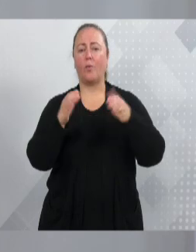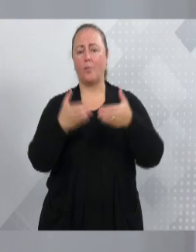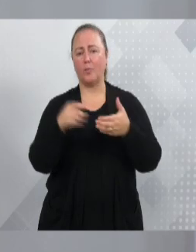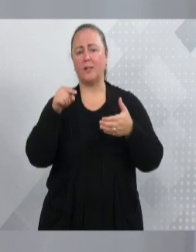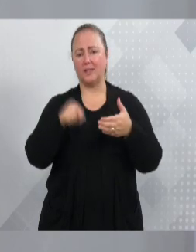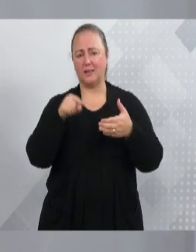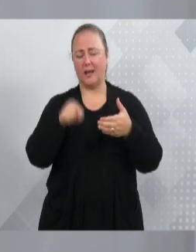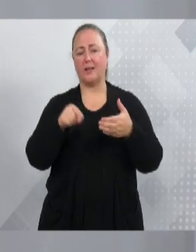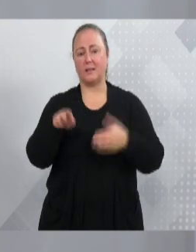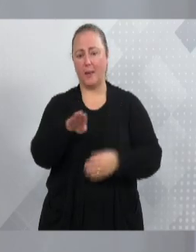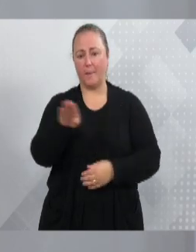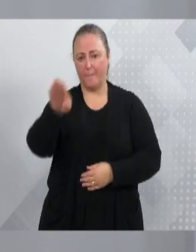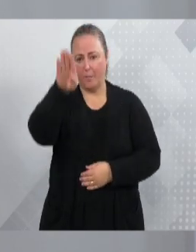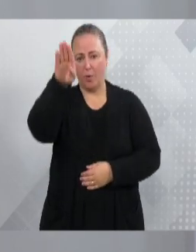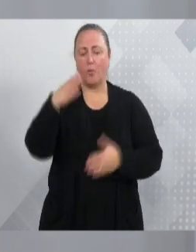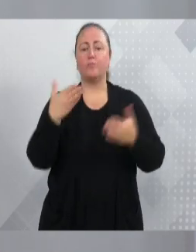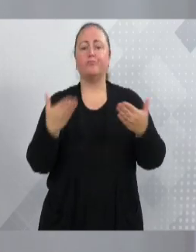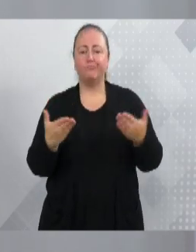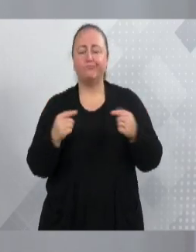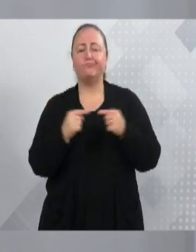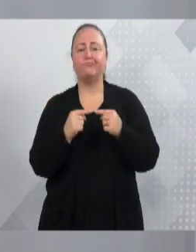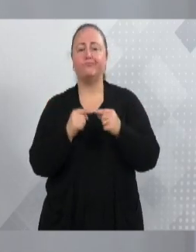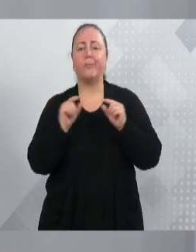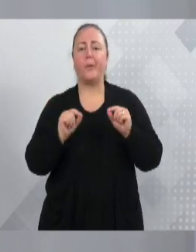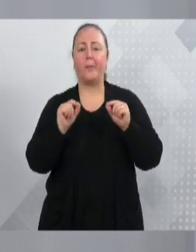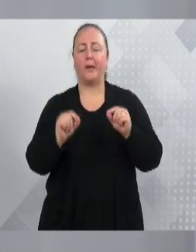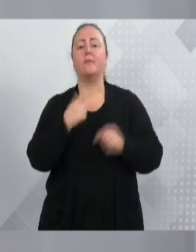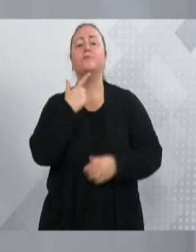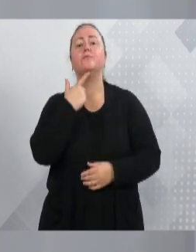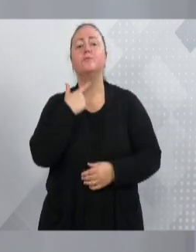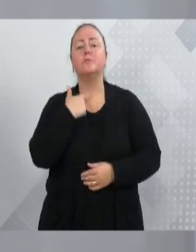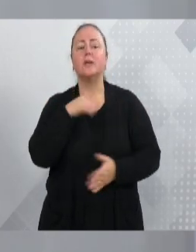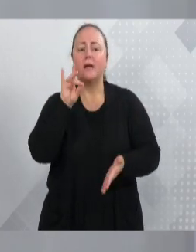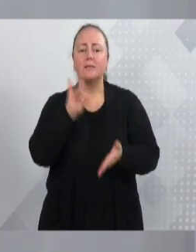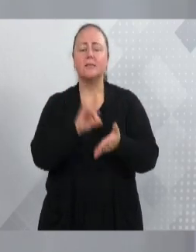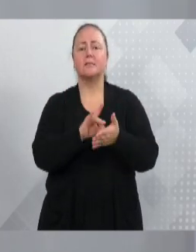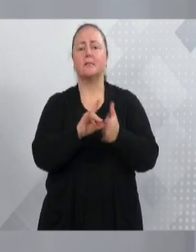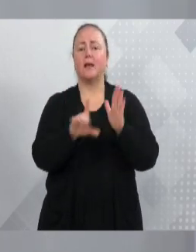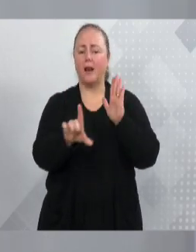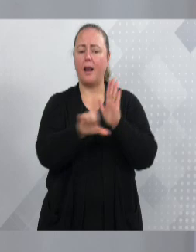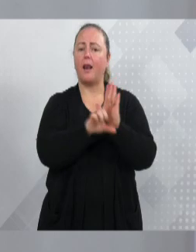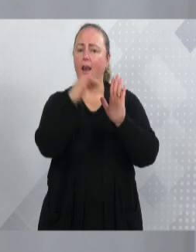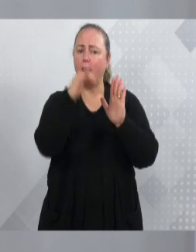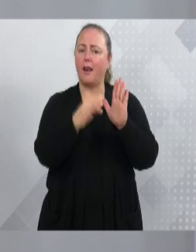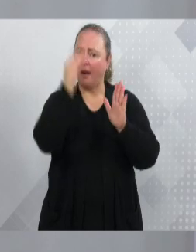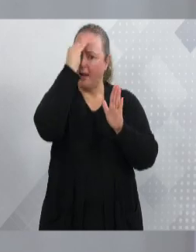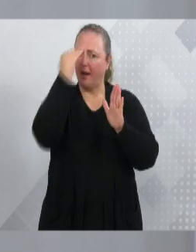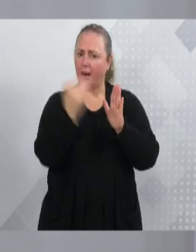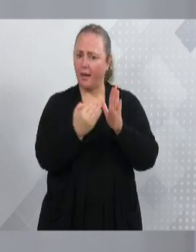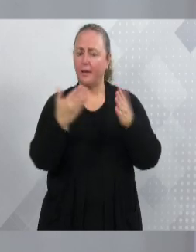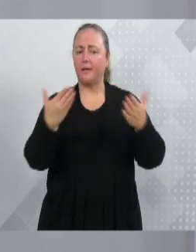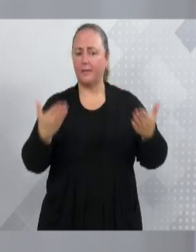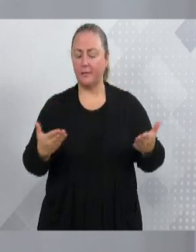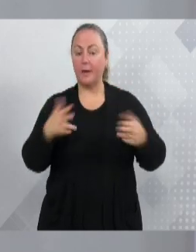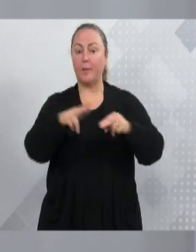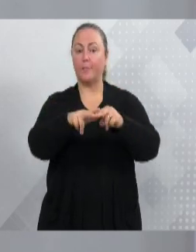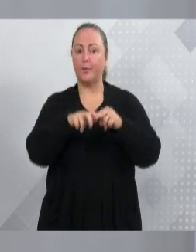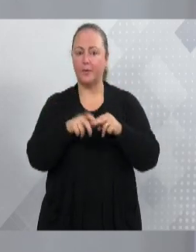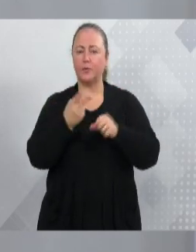em comum, periodo marciano. Eles tinham vontade de andar dentro da legalidade. Então, procuraram,